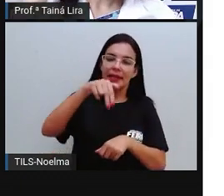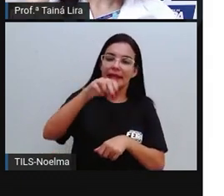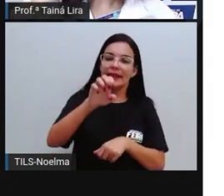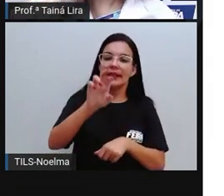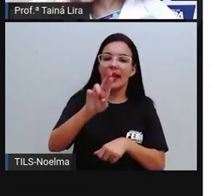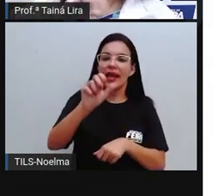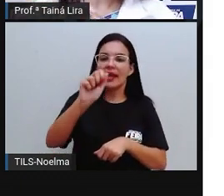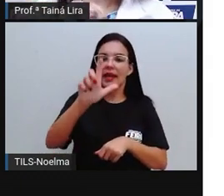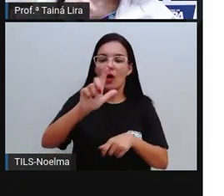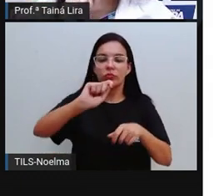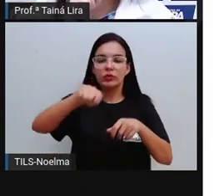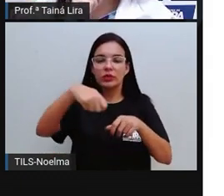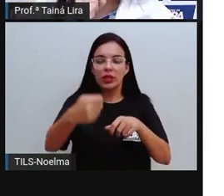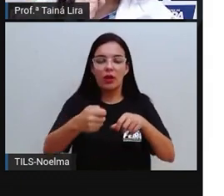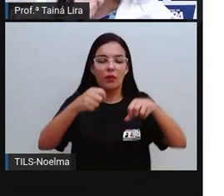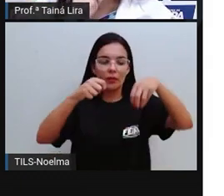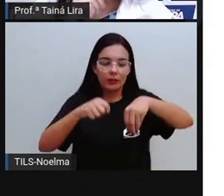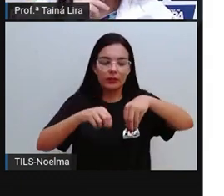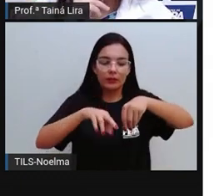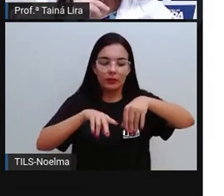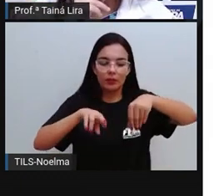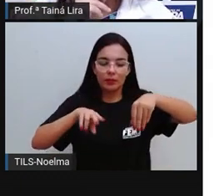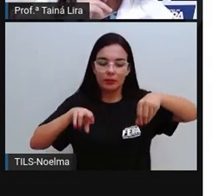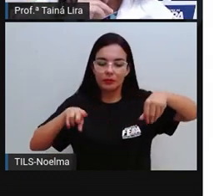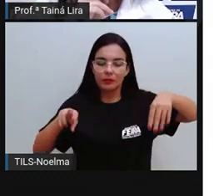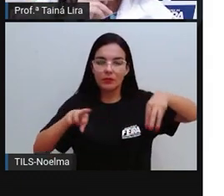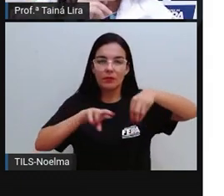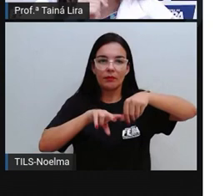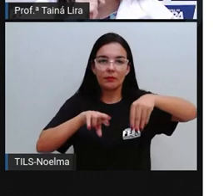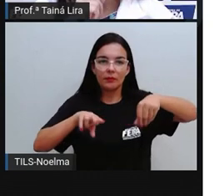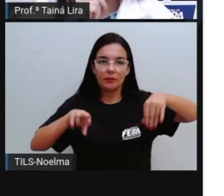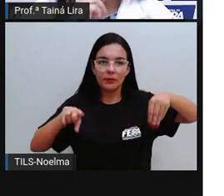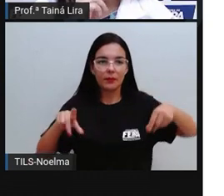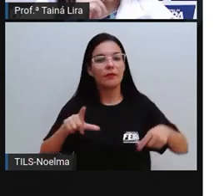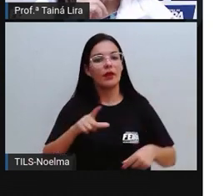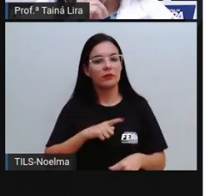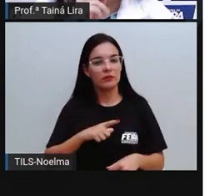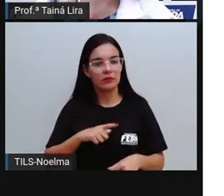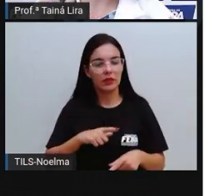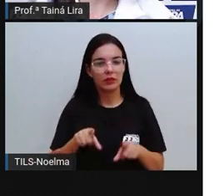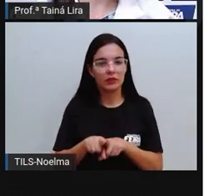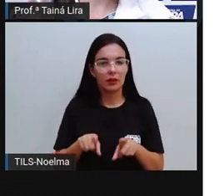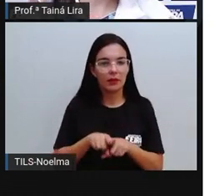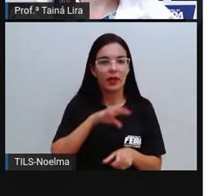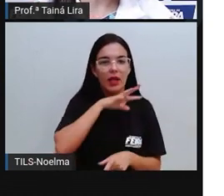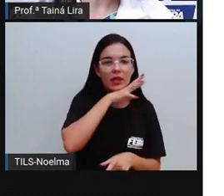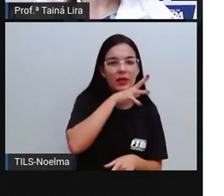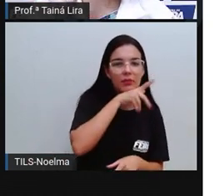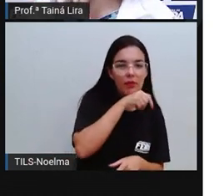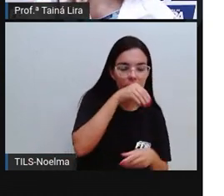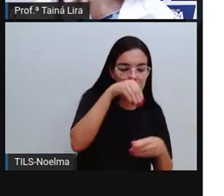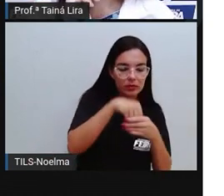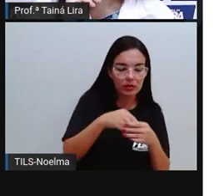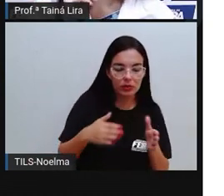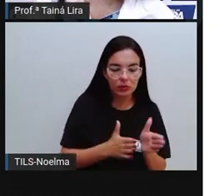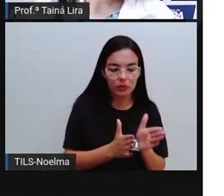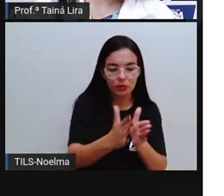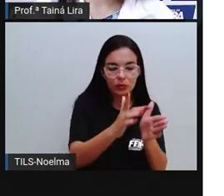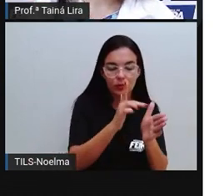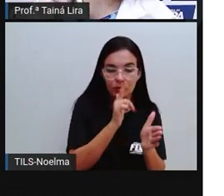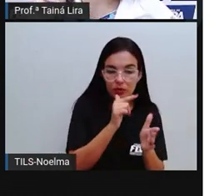PRO, mas não tem extrativismo animal também no rio e no mar? Tem, nós vamos ver, tá? Que